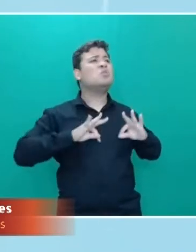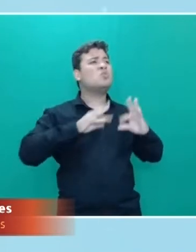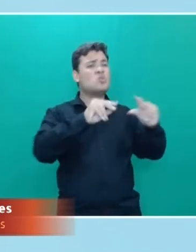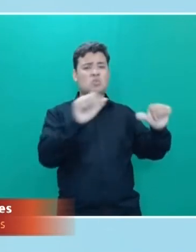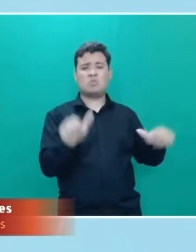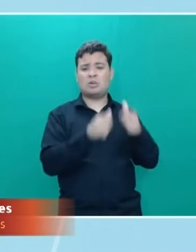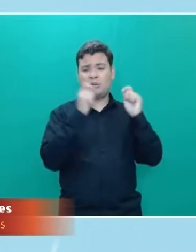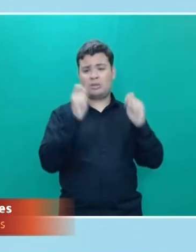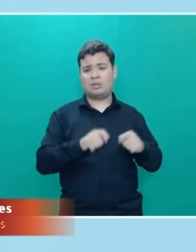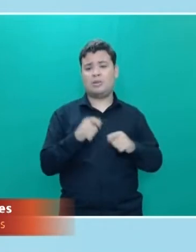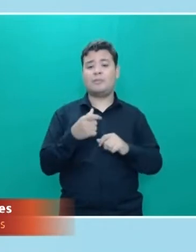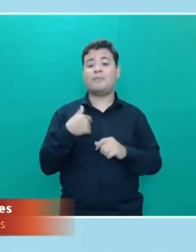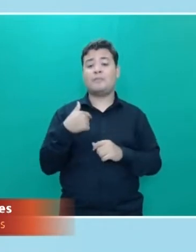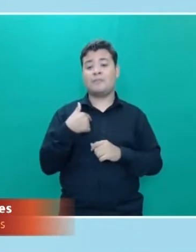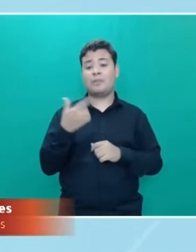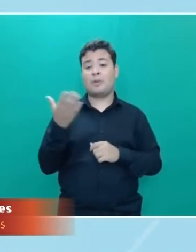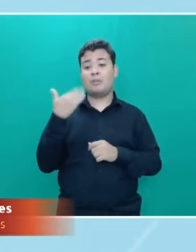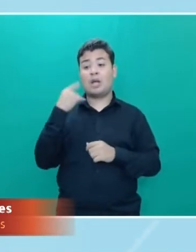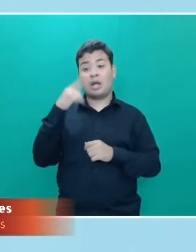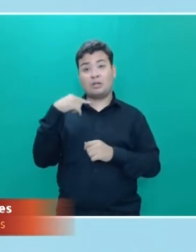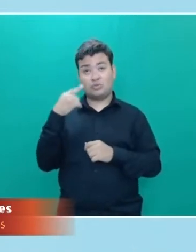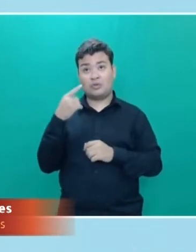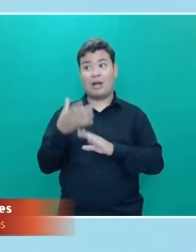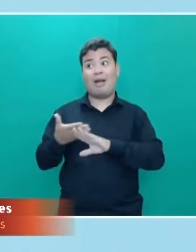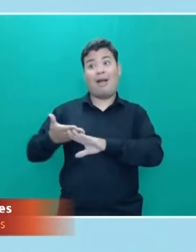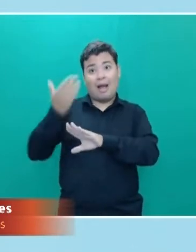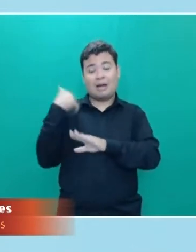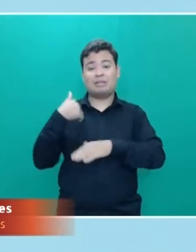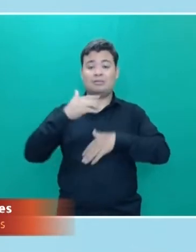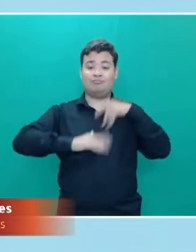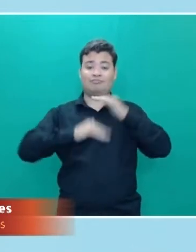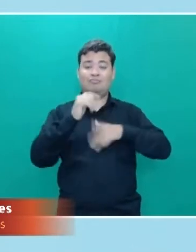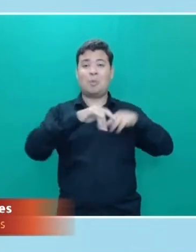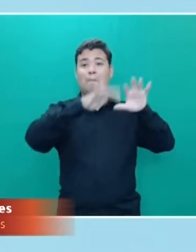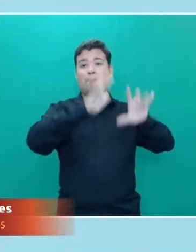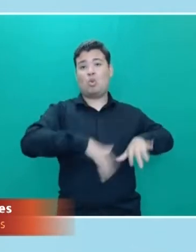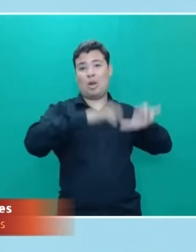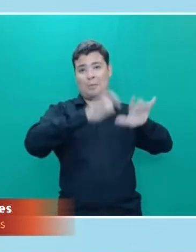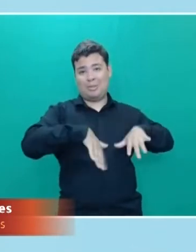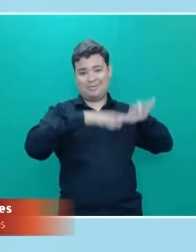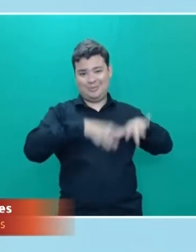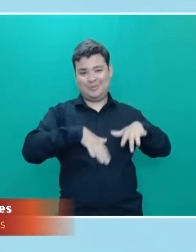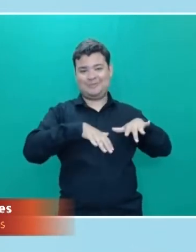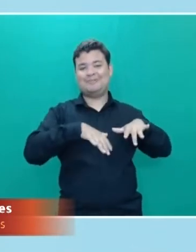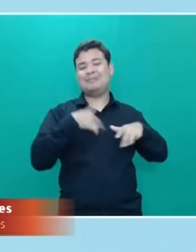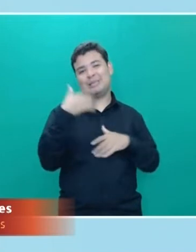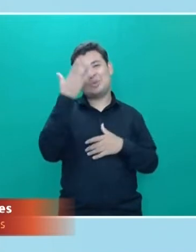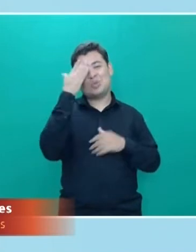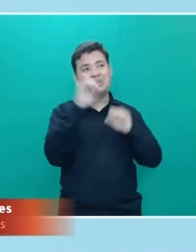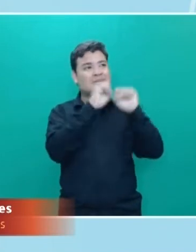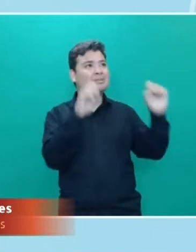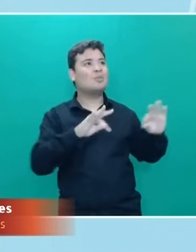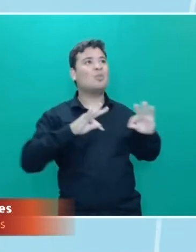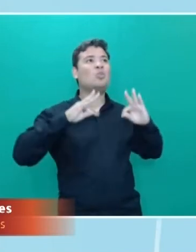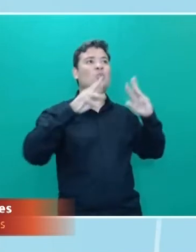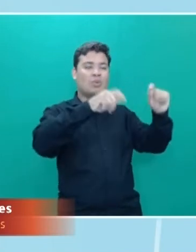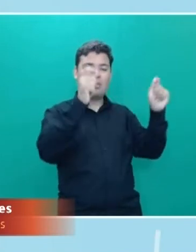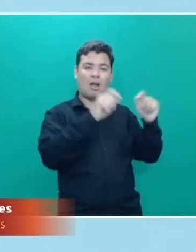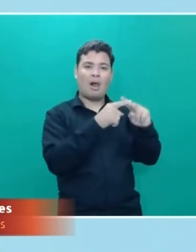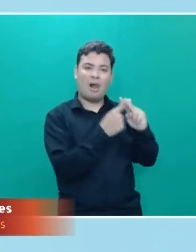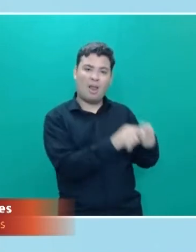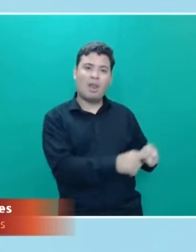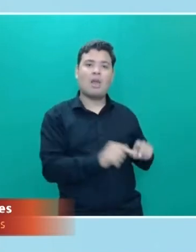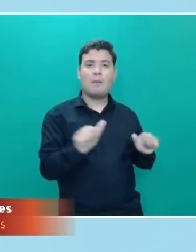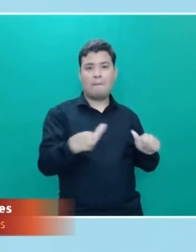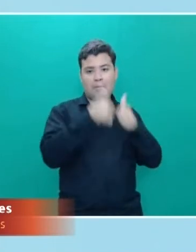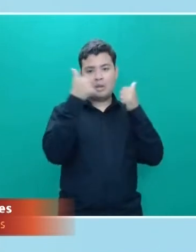advogado, eu fui programador durante um certo tempo, então, eu sei bem do eu estou falando quando eu falo que todo sistema, ele pode se tornar mais eficiente. Tudo aquilo